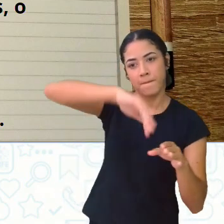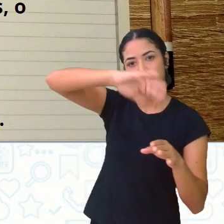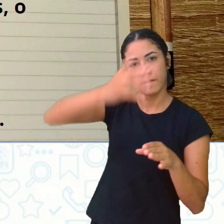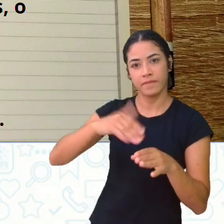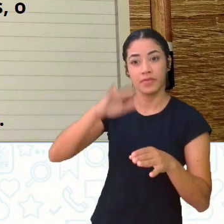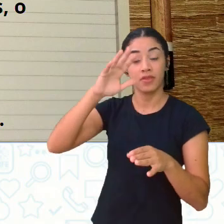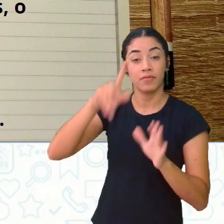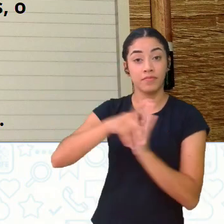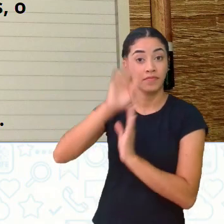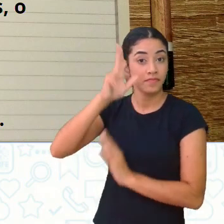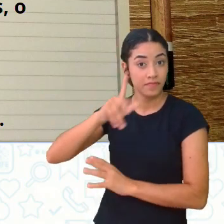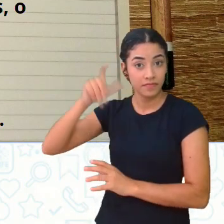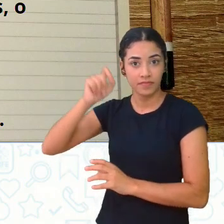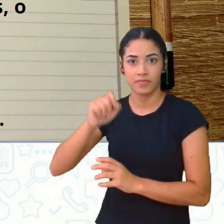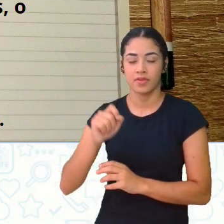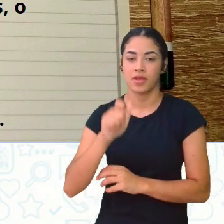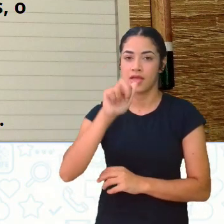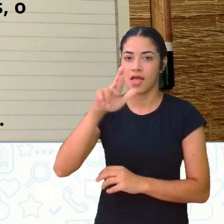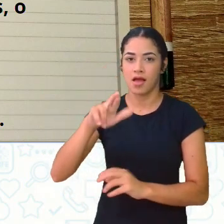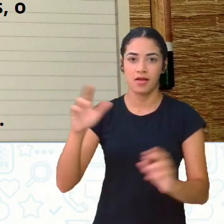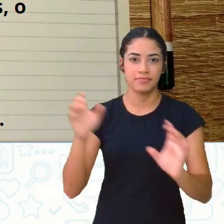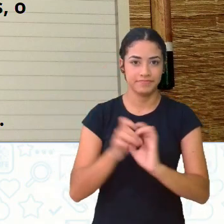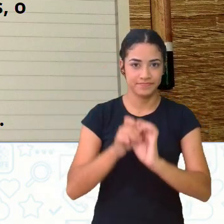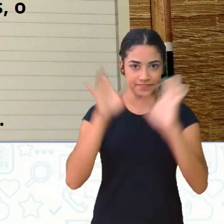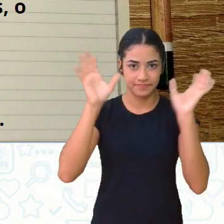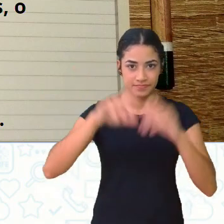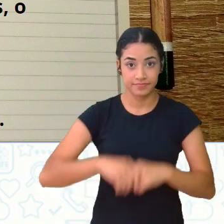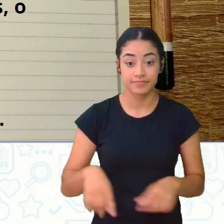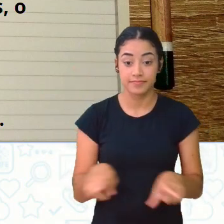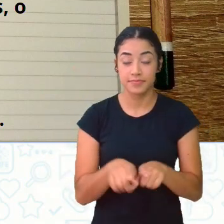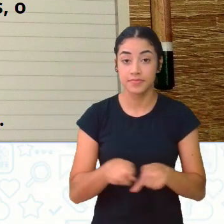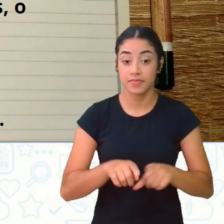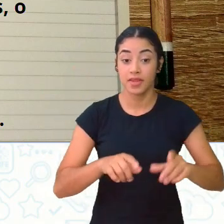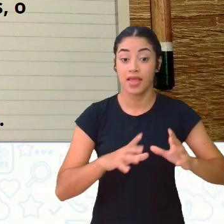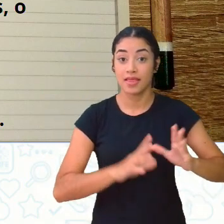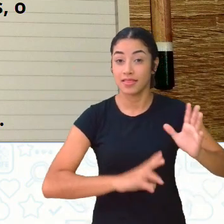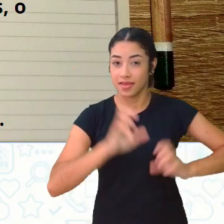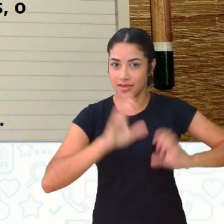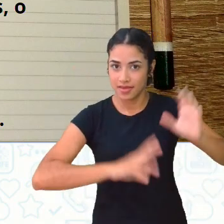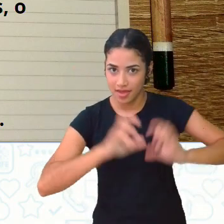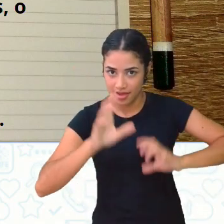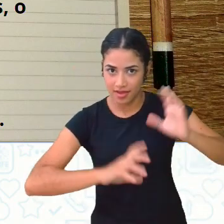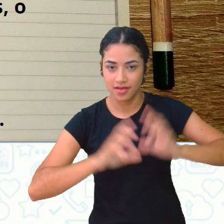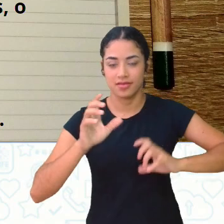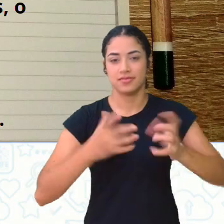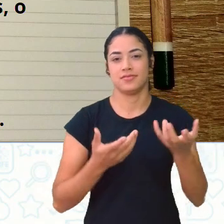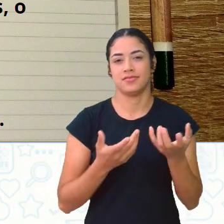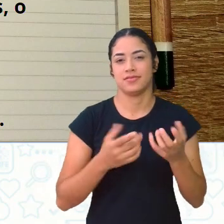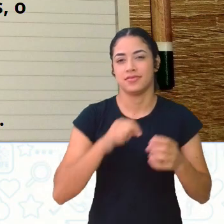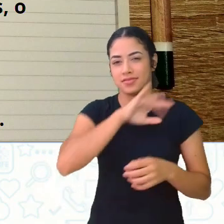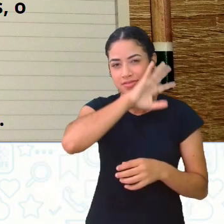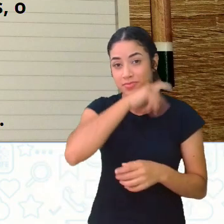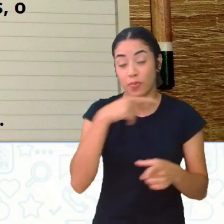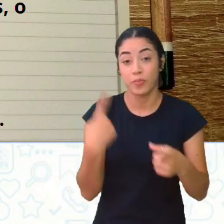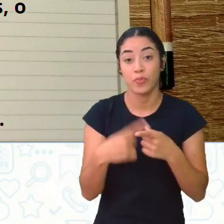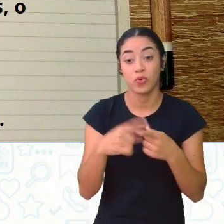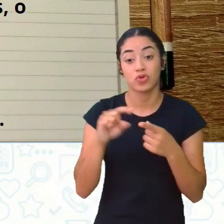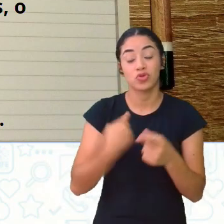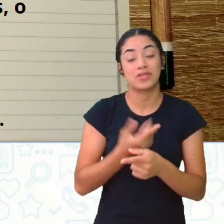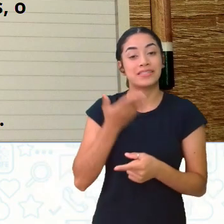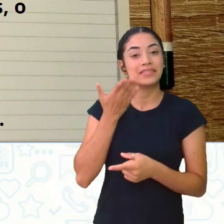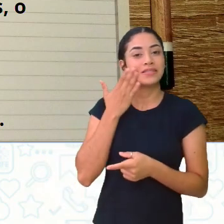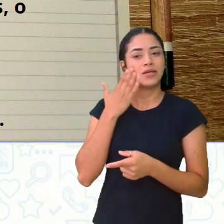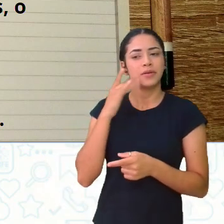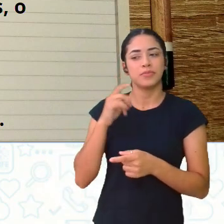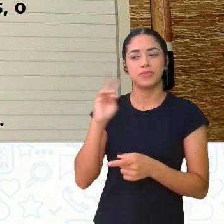Ao ar livre Qual o enredo A guerra entre os animais E o porquê Do morcego viver A noite E finalmente a gente Consegue entender porquê